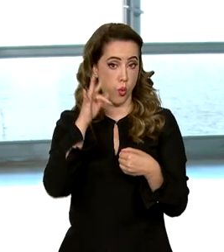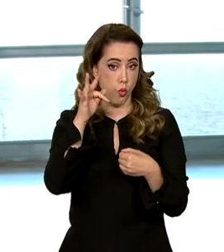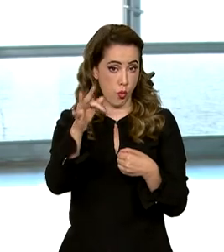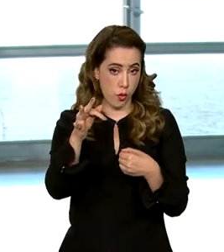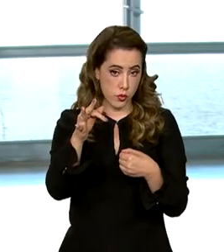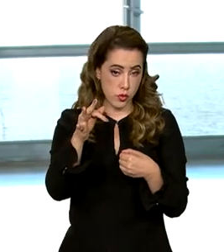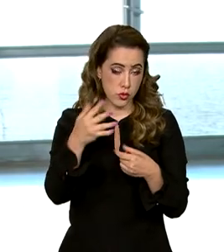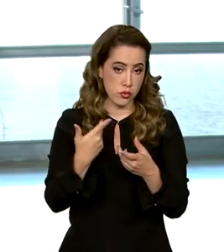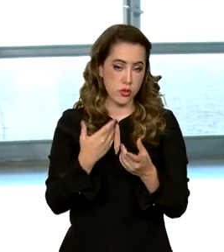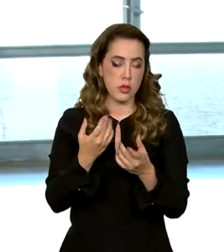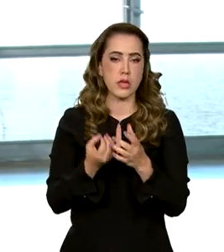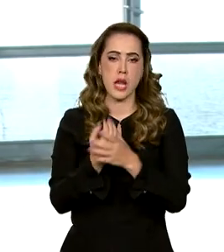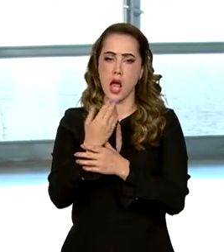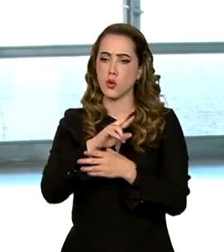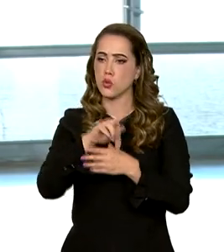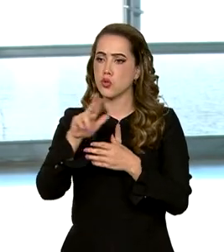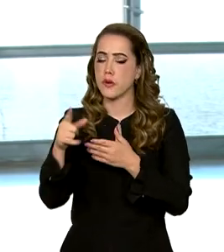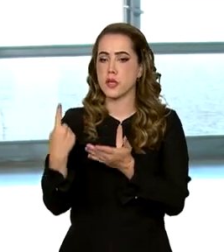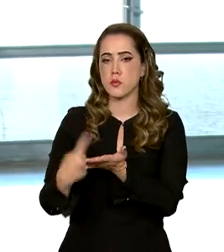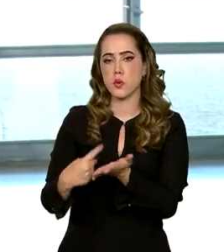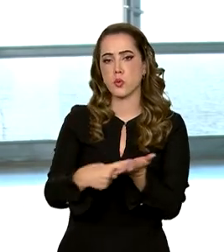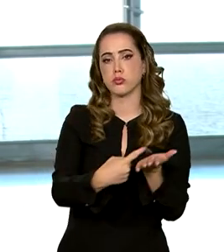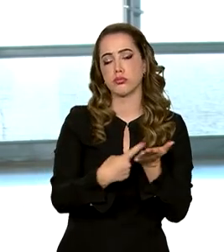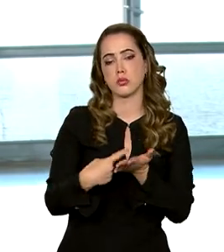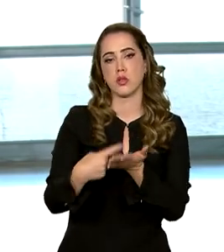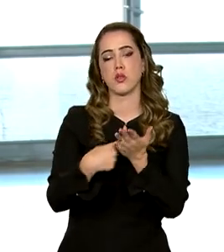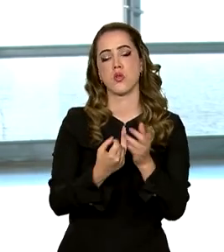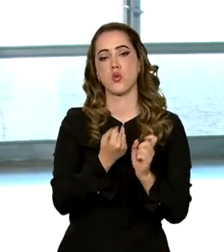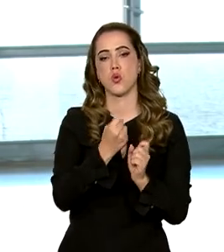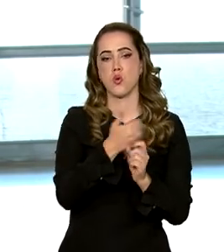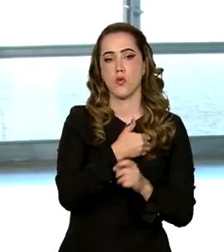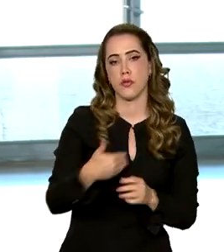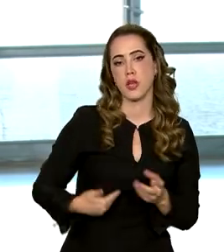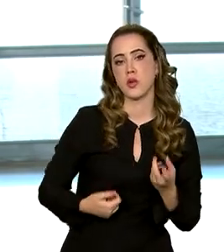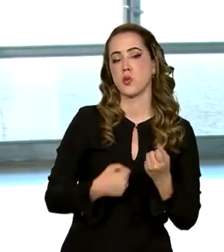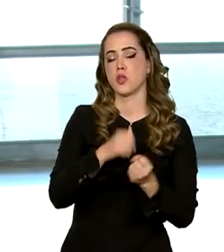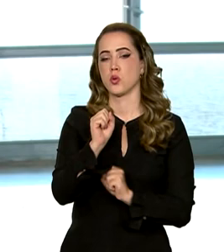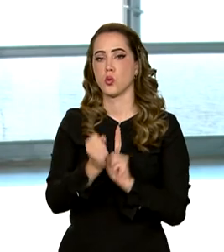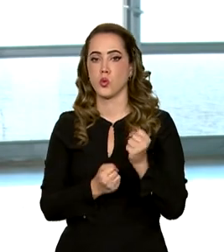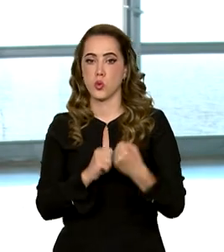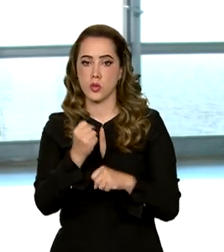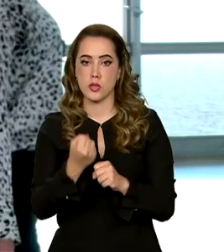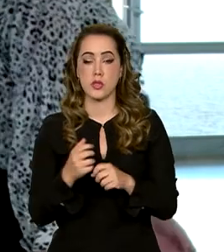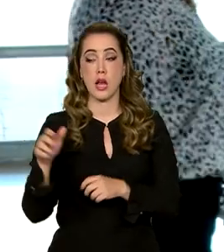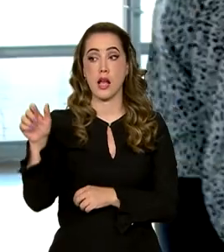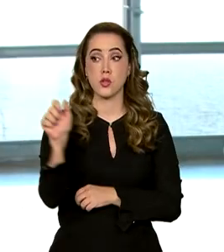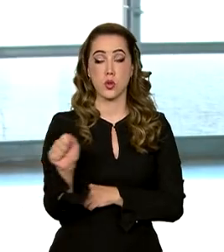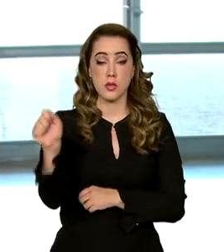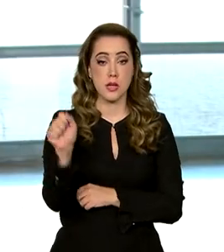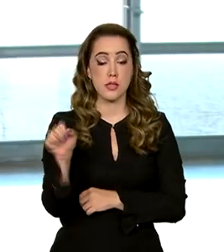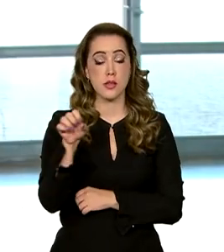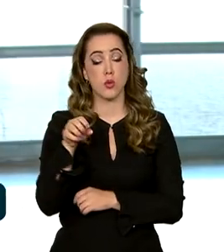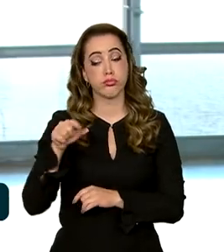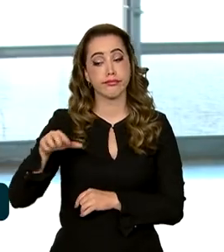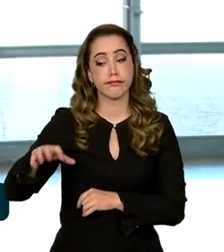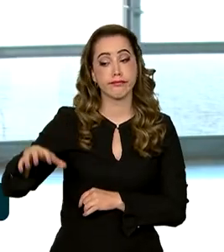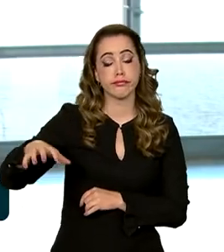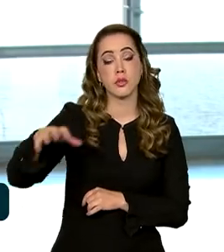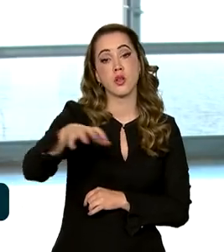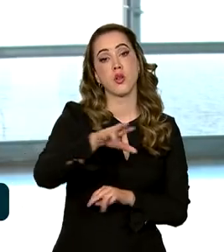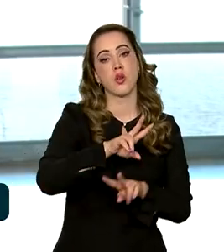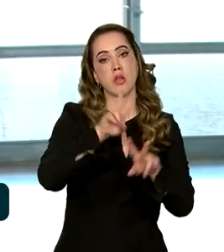construído a várias mãos. Governo, indústria, associações representativas dos vários segmentos